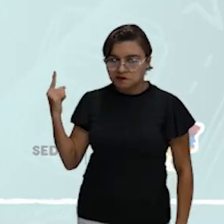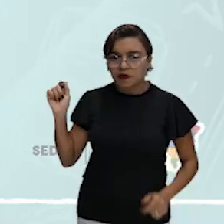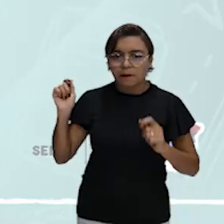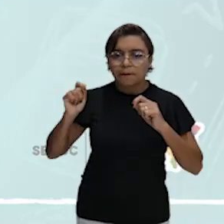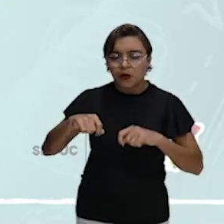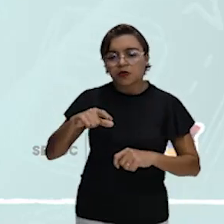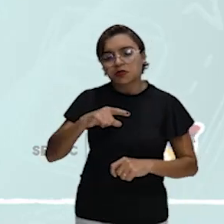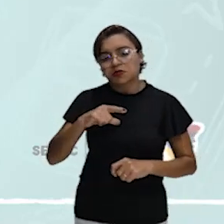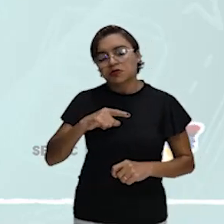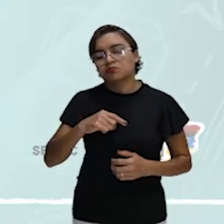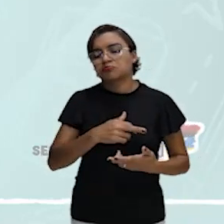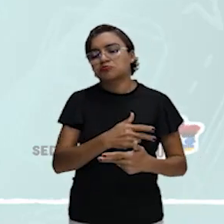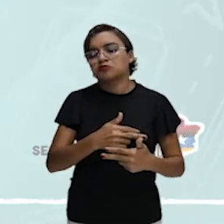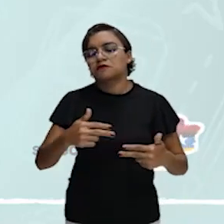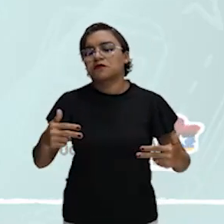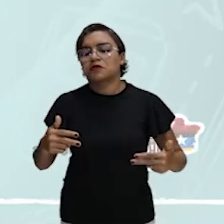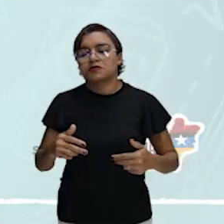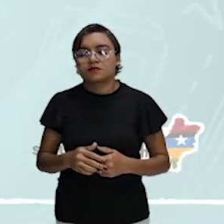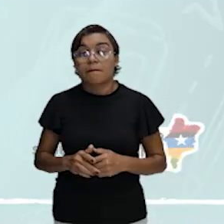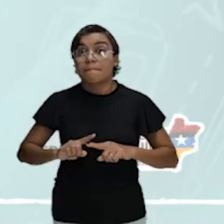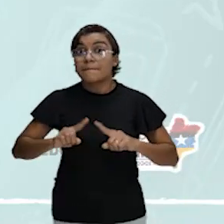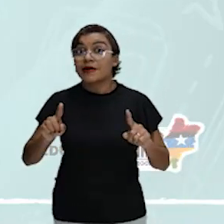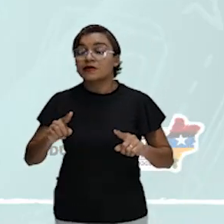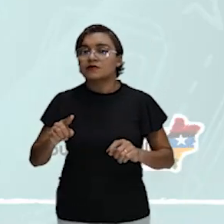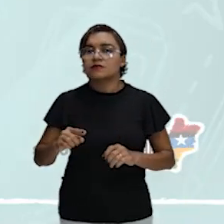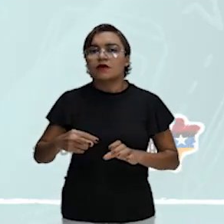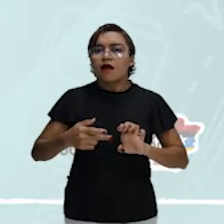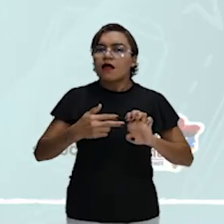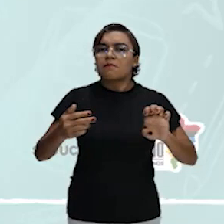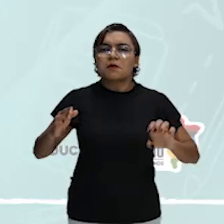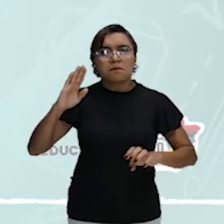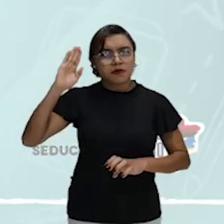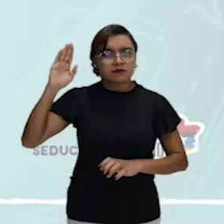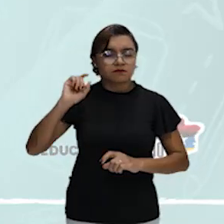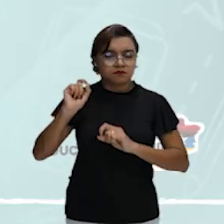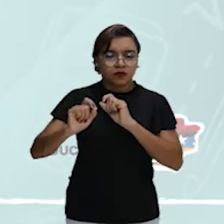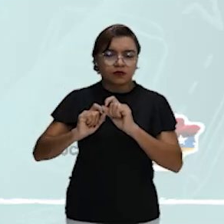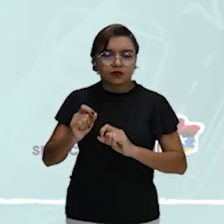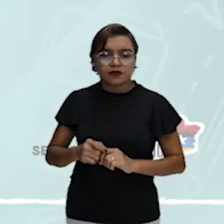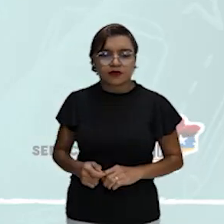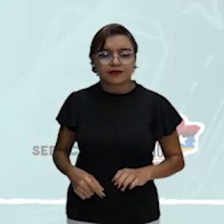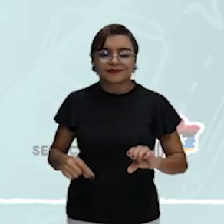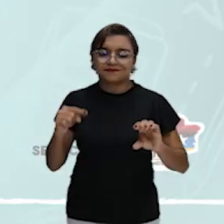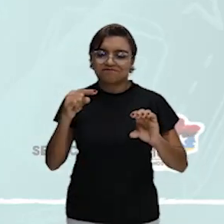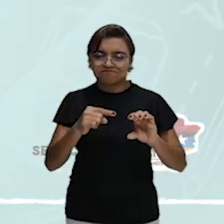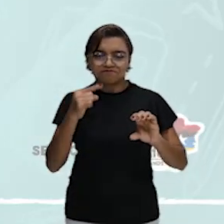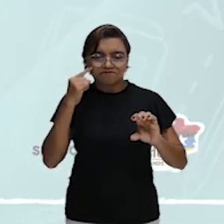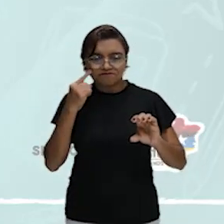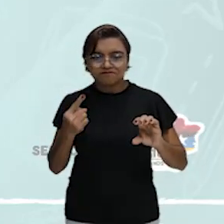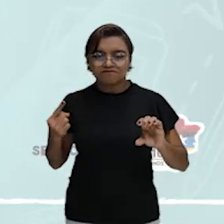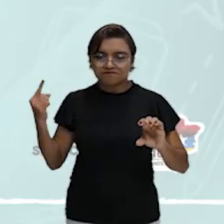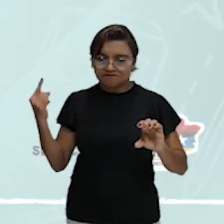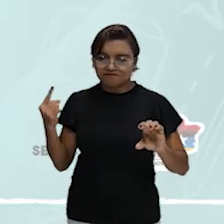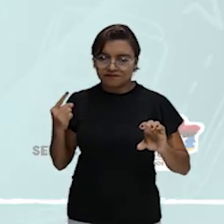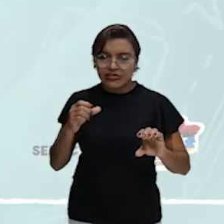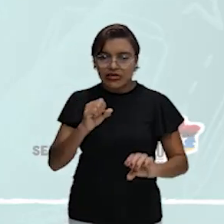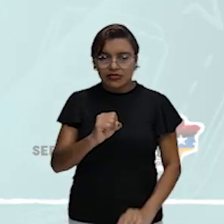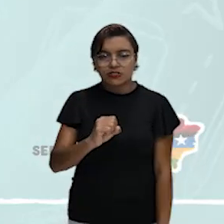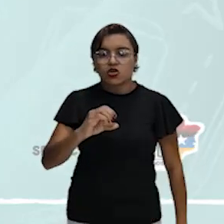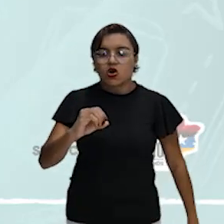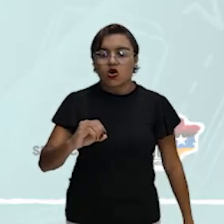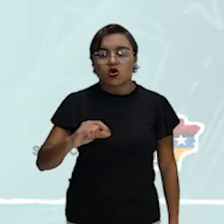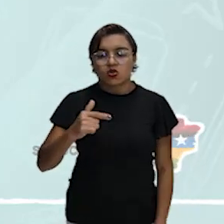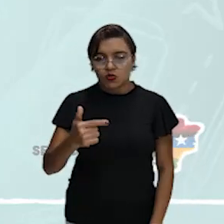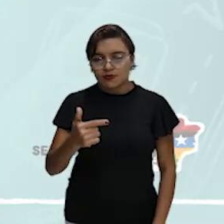diferentes composições, mas qual é aí o principal elemento responsável pela chuva ácida? São os óxidos de enxofre, né, galera?